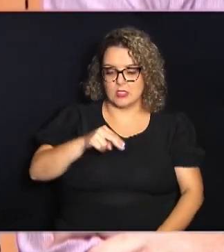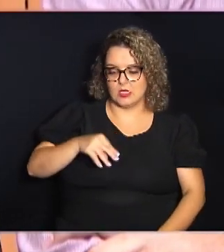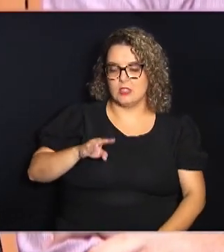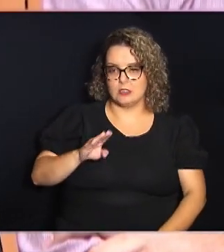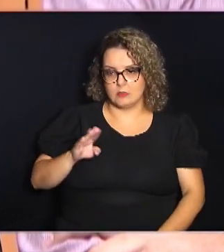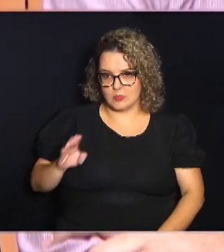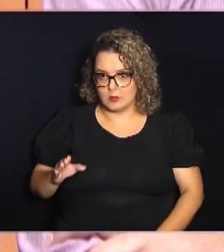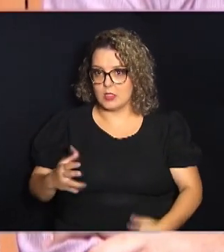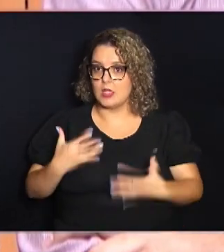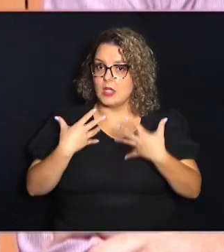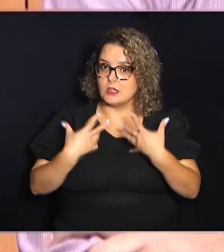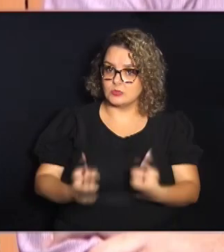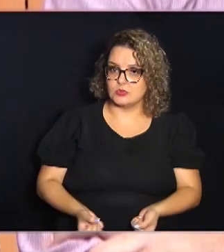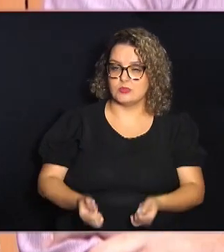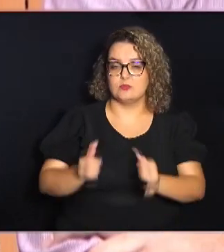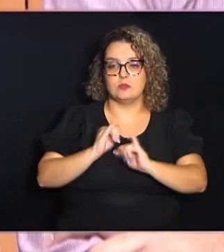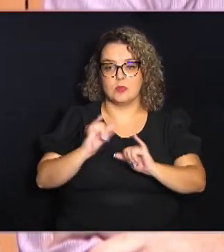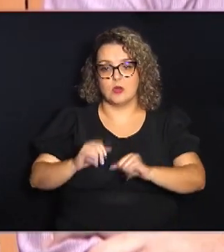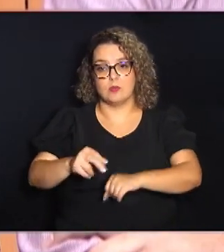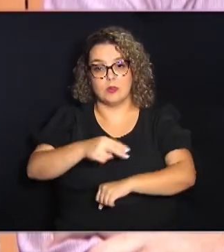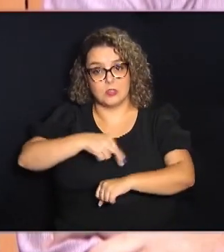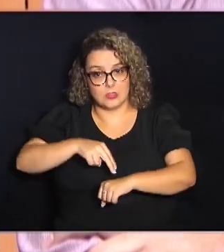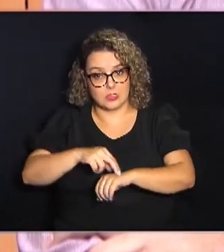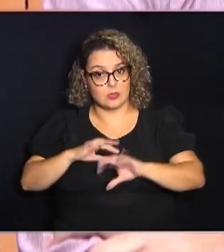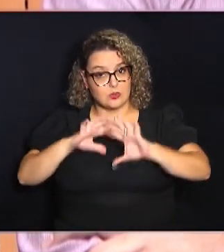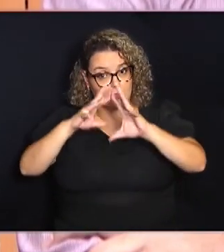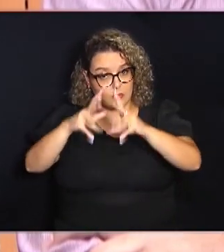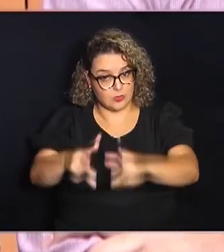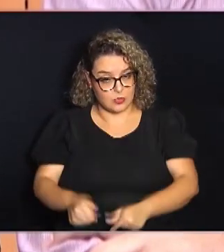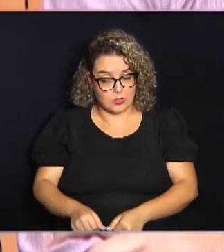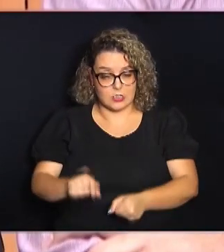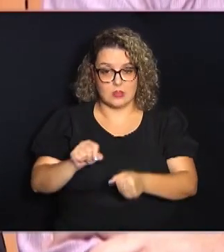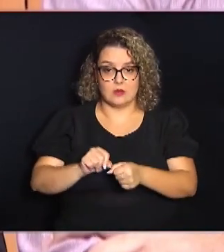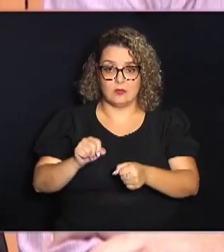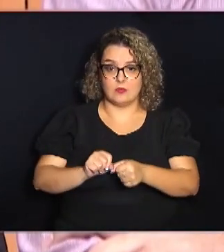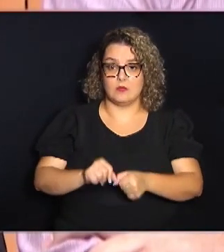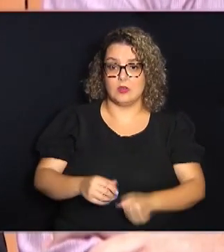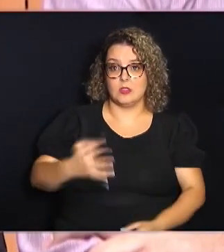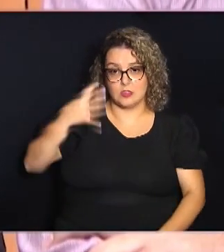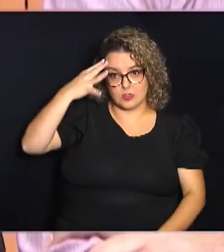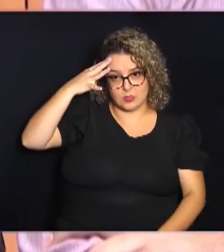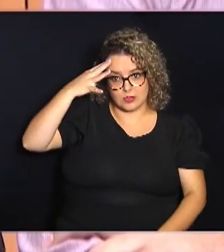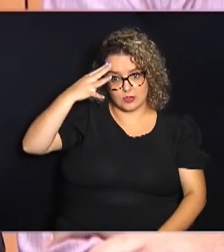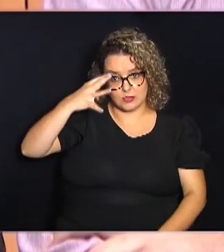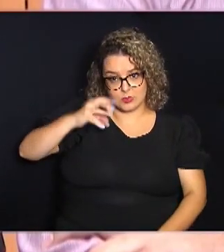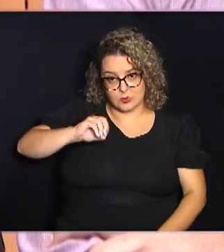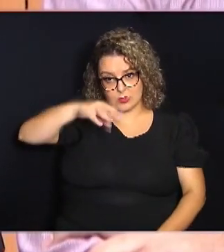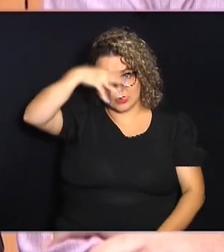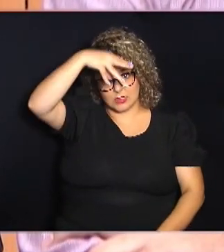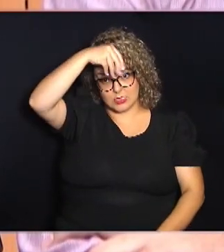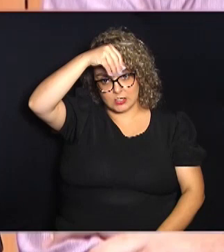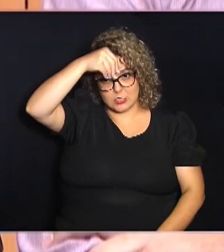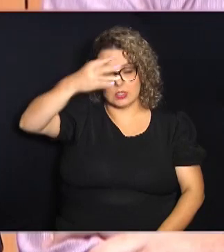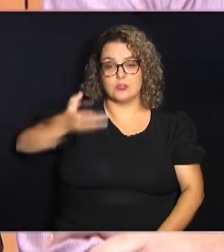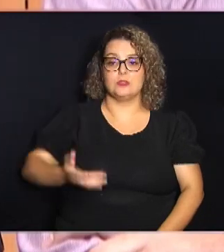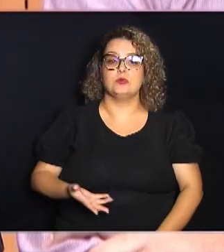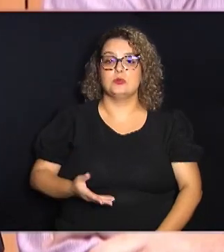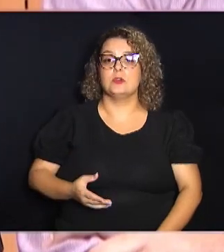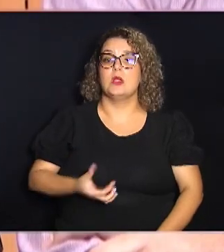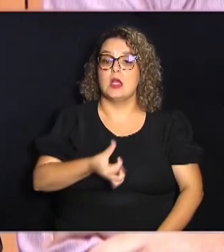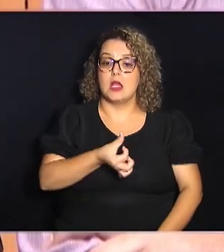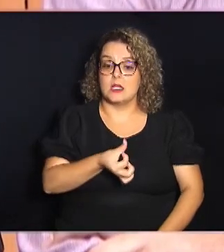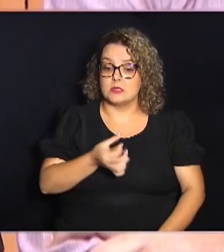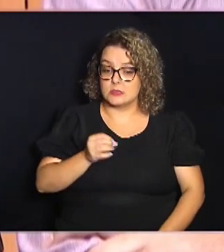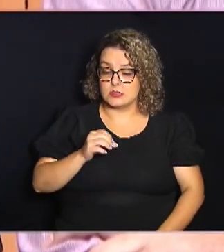assumiu a campanha em âmbito nacional, a qual é realizada durante a quaresma. De modo que, há 60 anos,